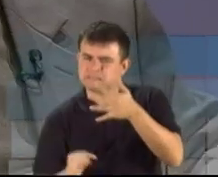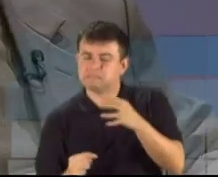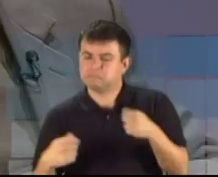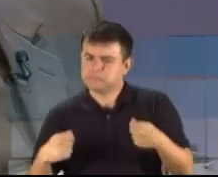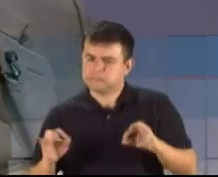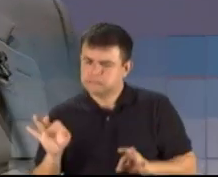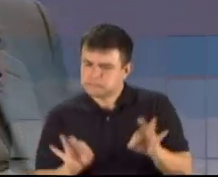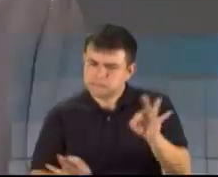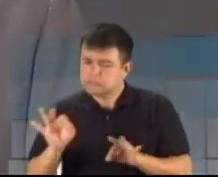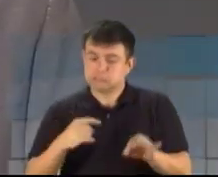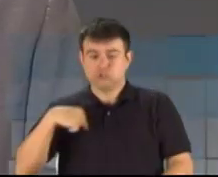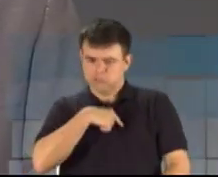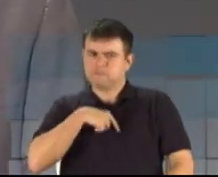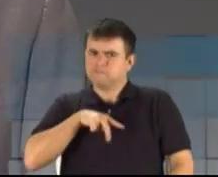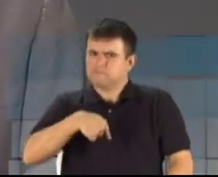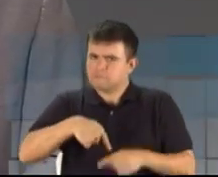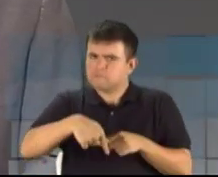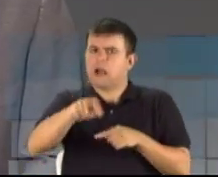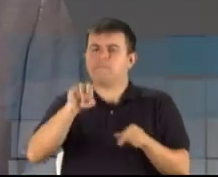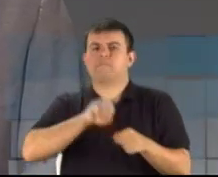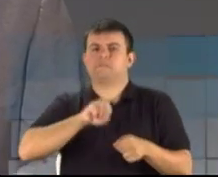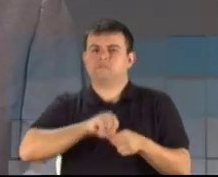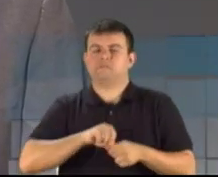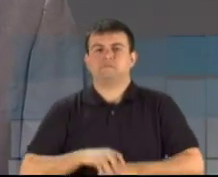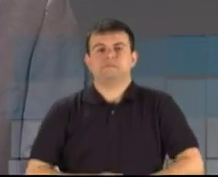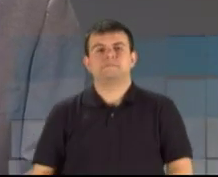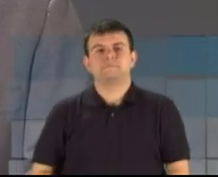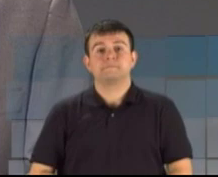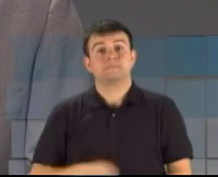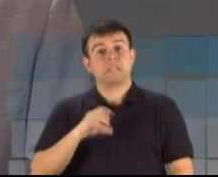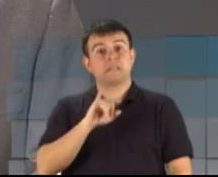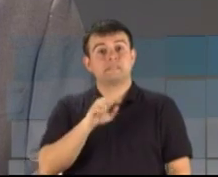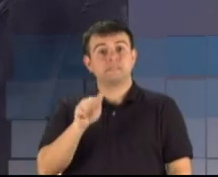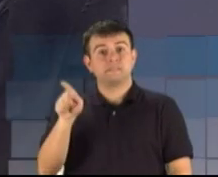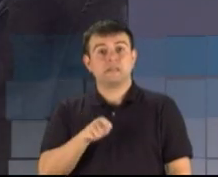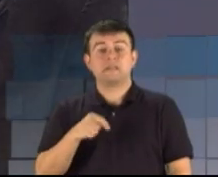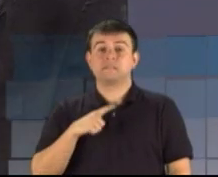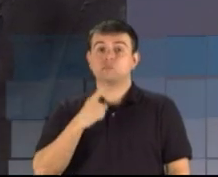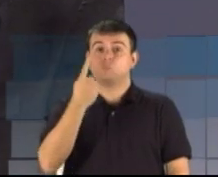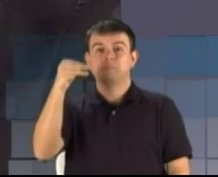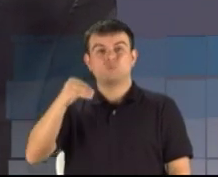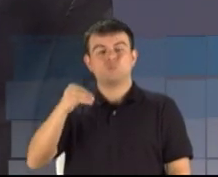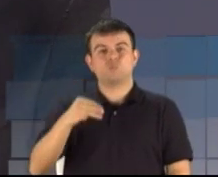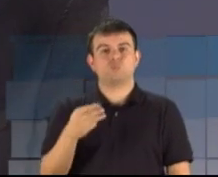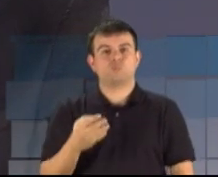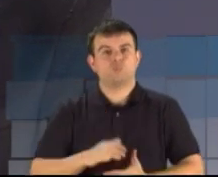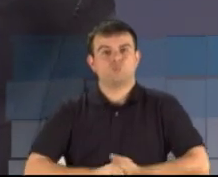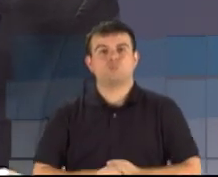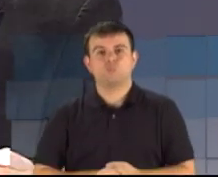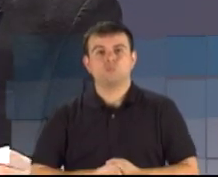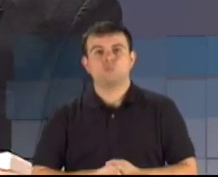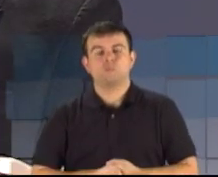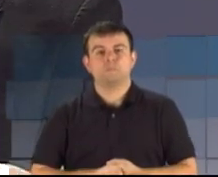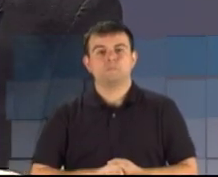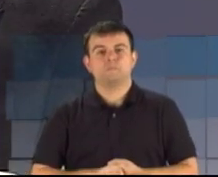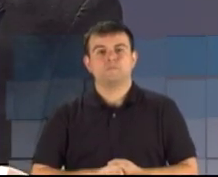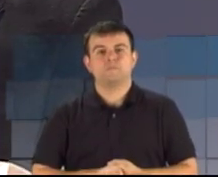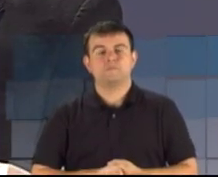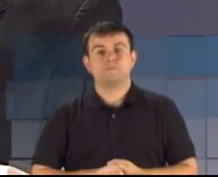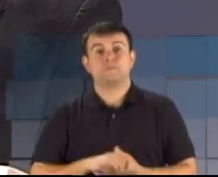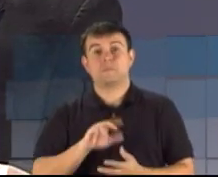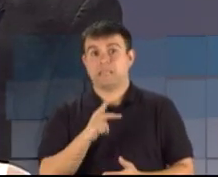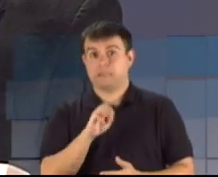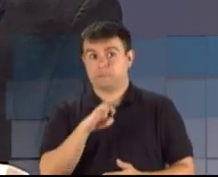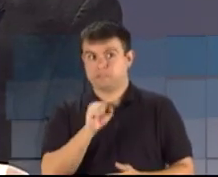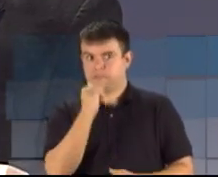que nós vamos fazer. O candidato Cassiá Carpes tem um minuto para a réplica. Hermes, só para te mostrar aqui o